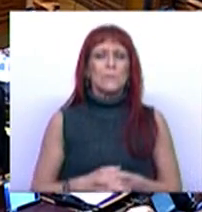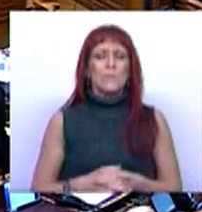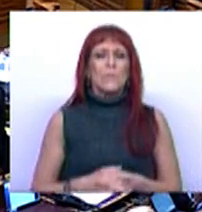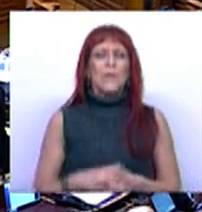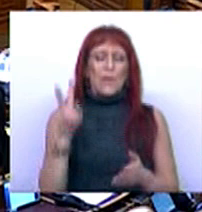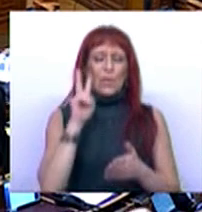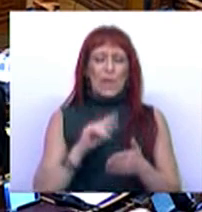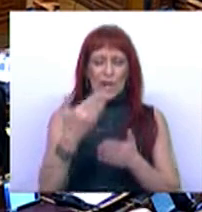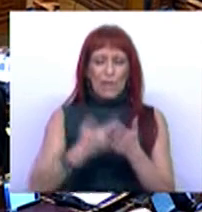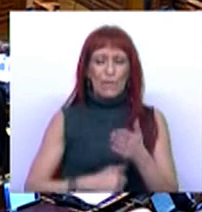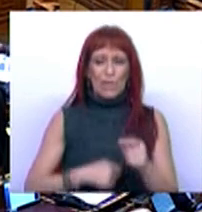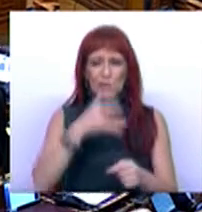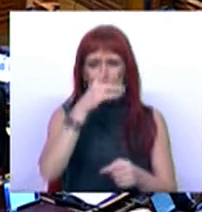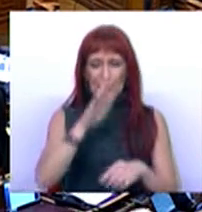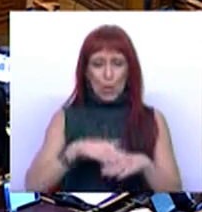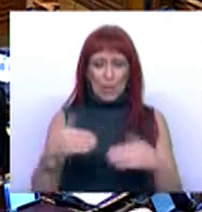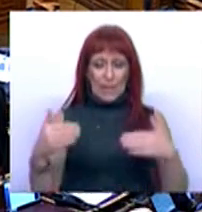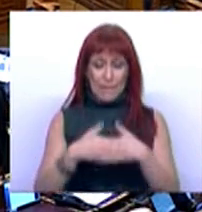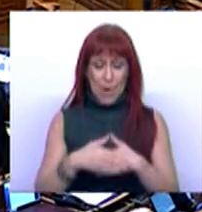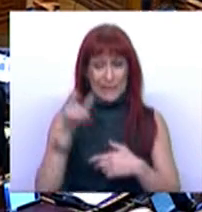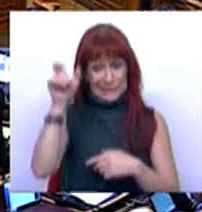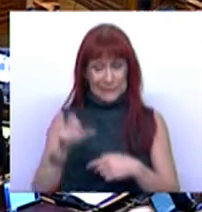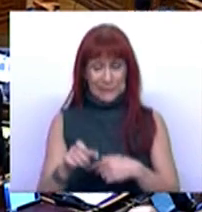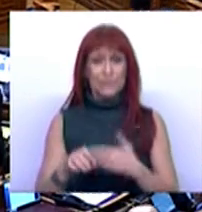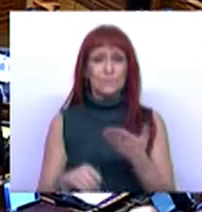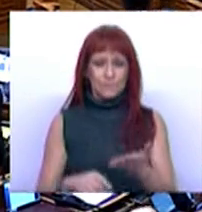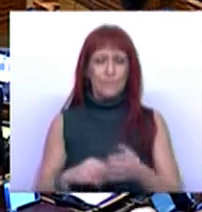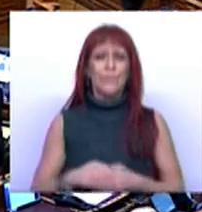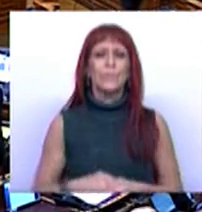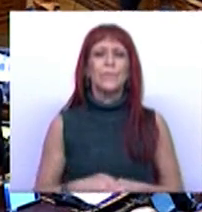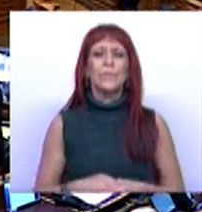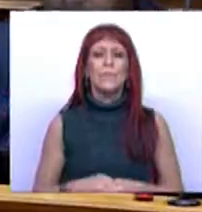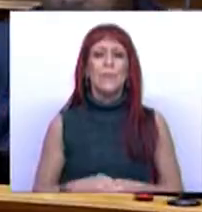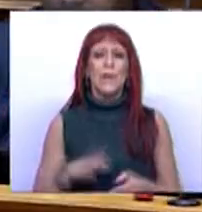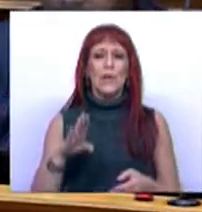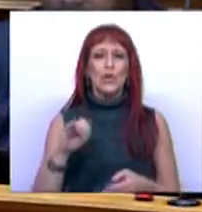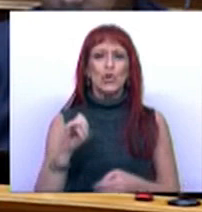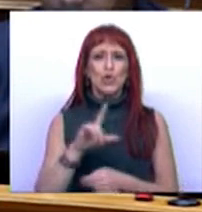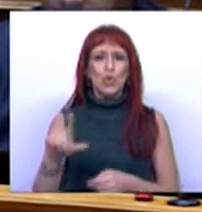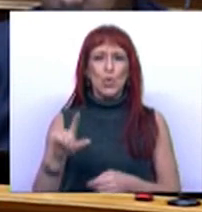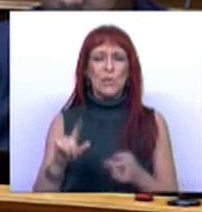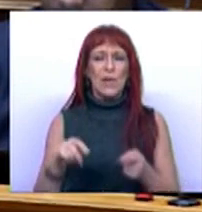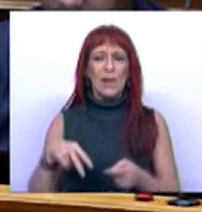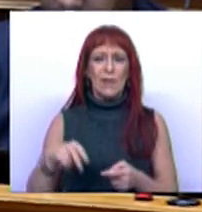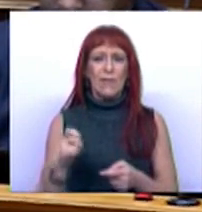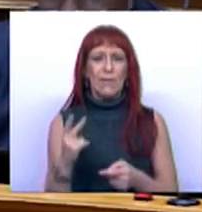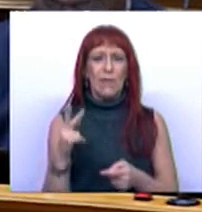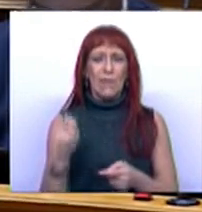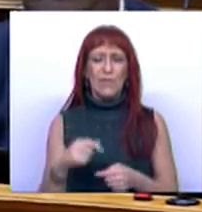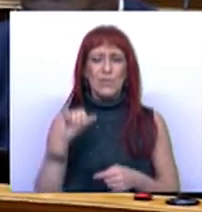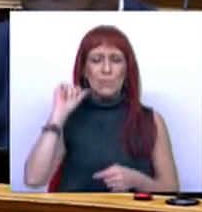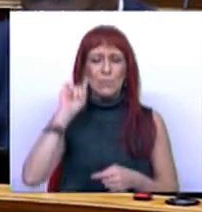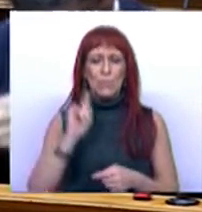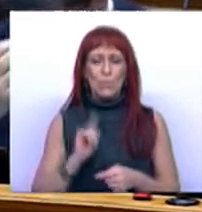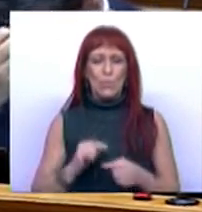Vou ler então o voto pesar pelo falecimento do Joel Asso Ferreira. Joel Eduardo Neves Asso Ferreira faleceu